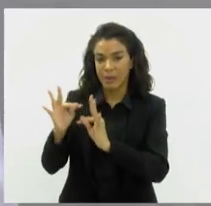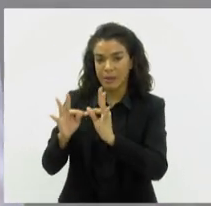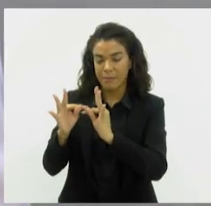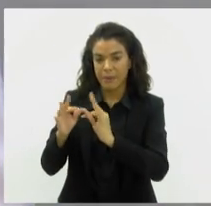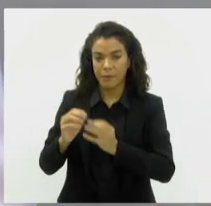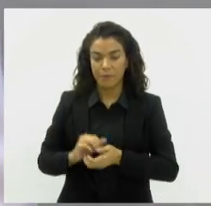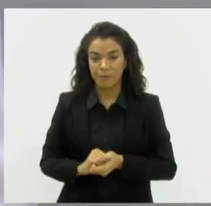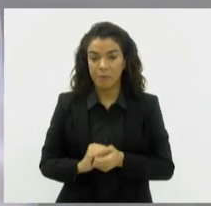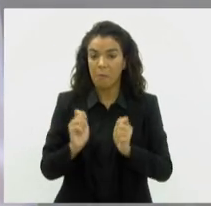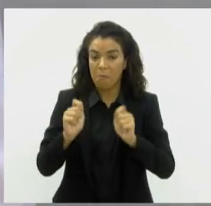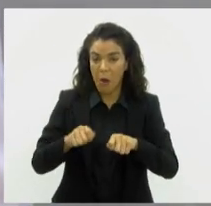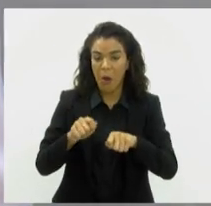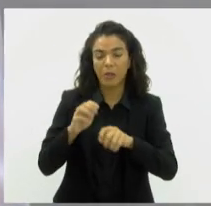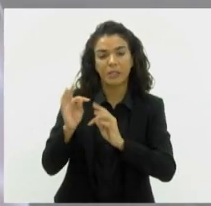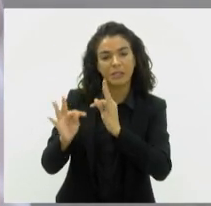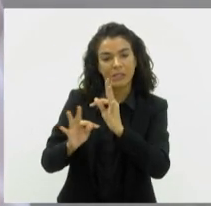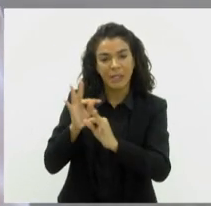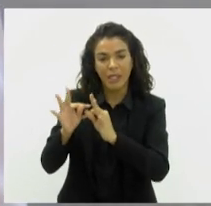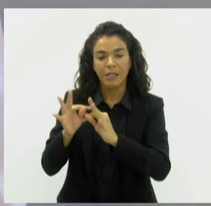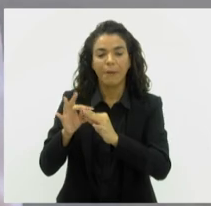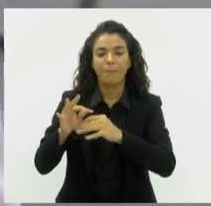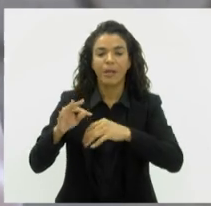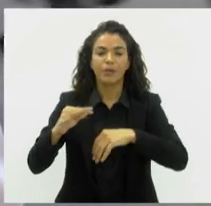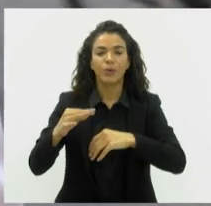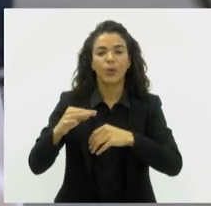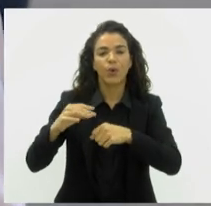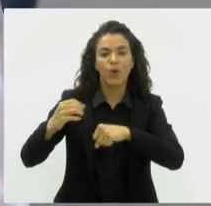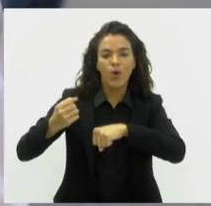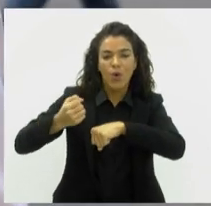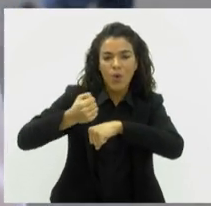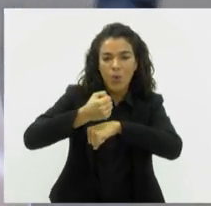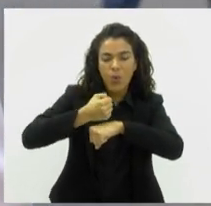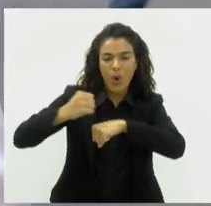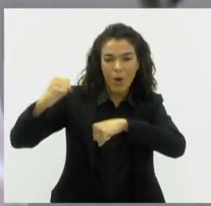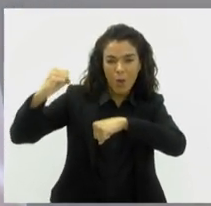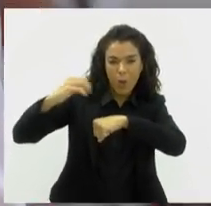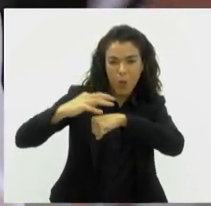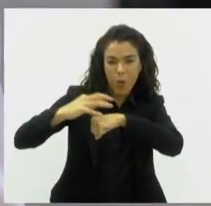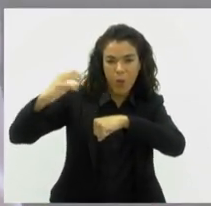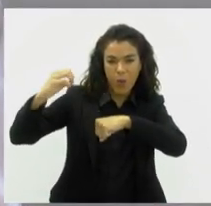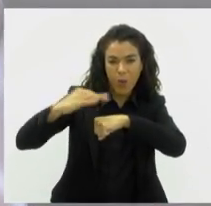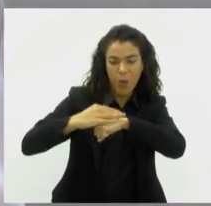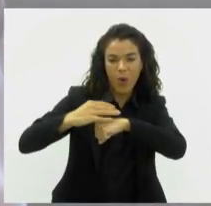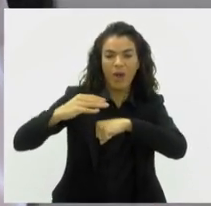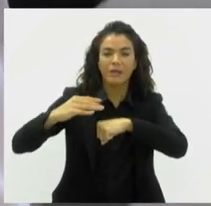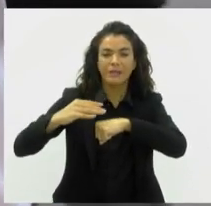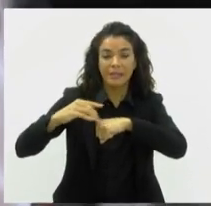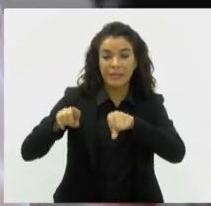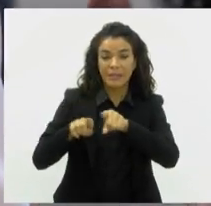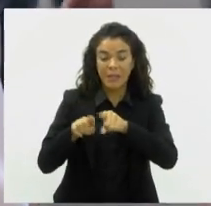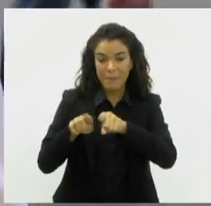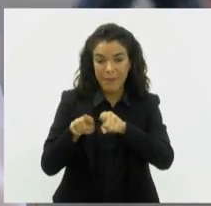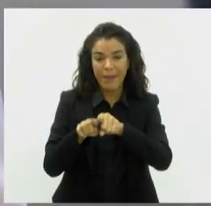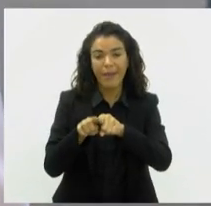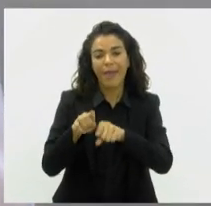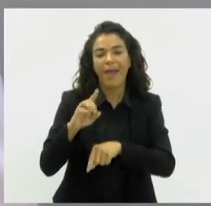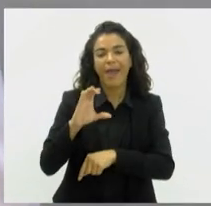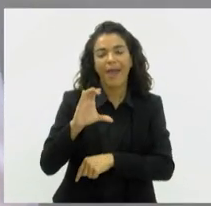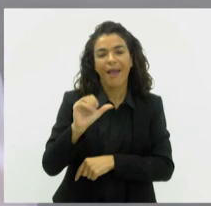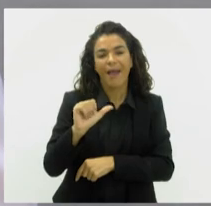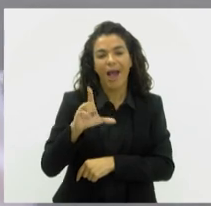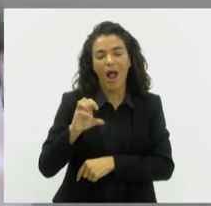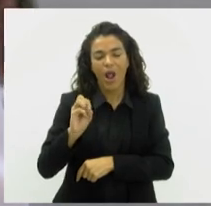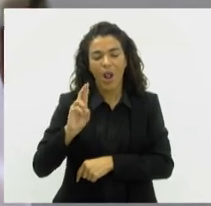Olha, a gente pode fazer tratamentos com calor, com crioterapia, eletroterapia, termoterapia, que são os calores,